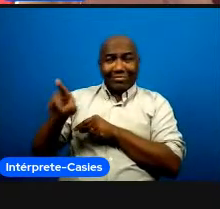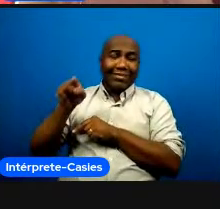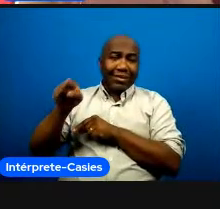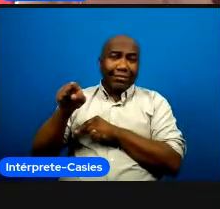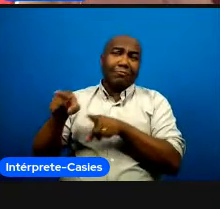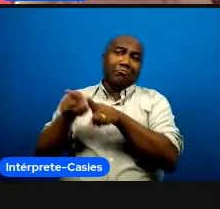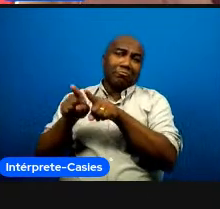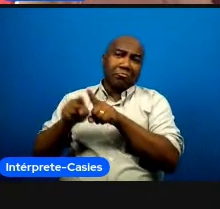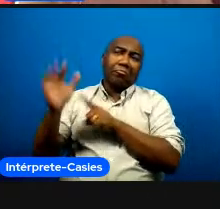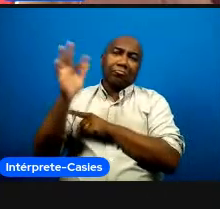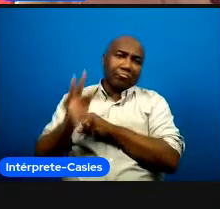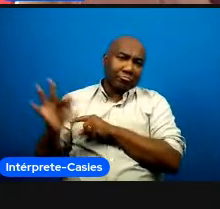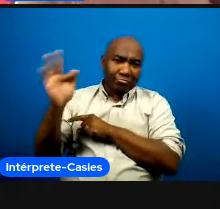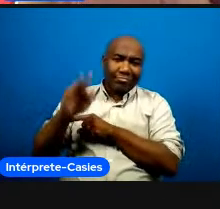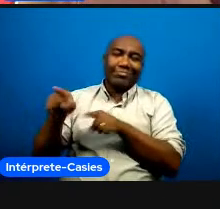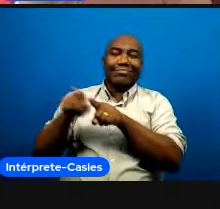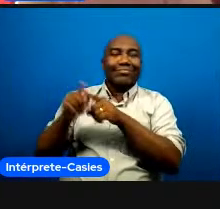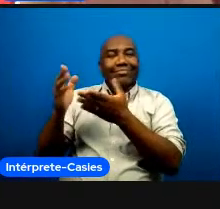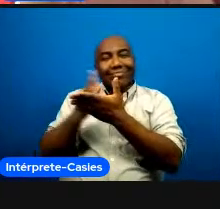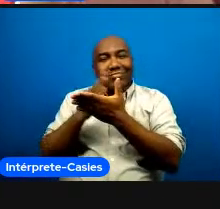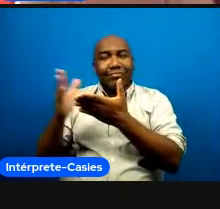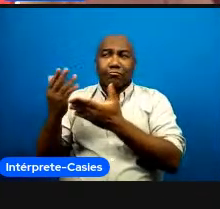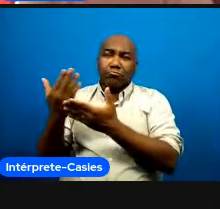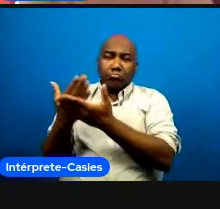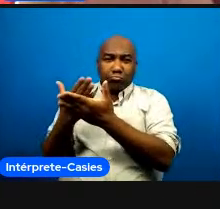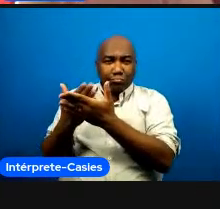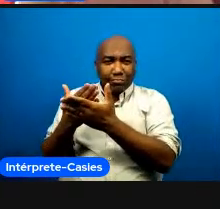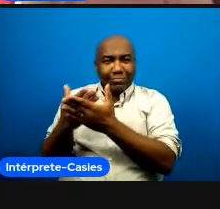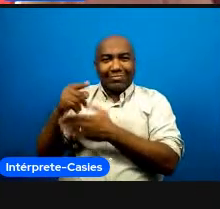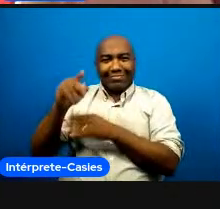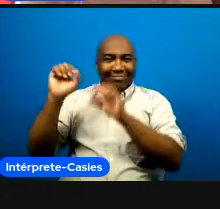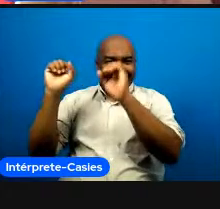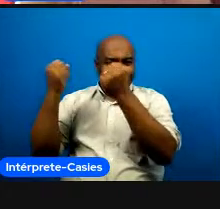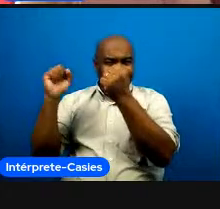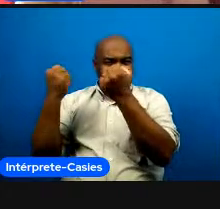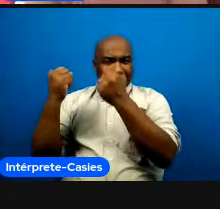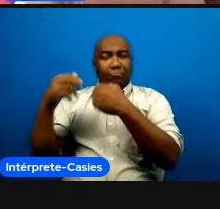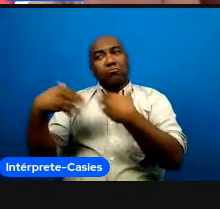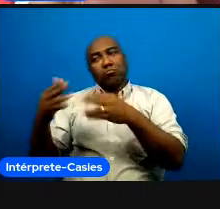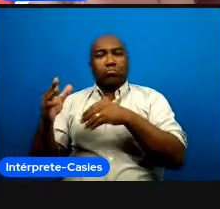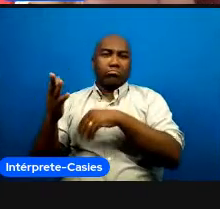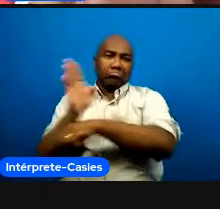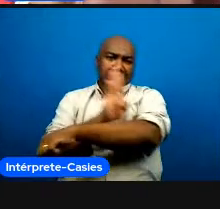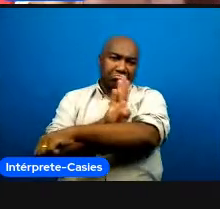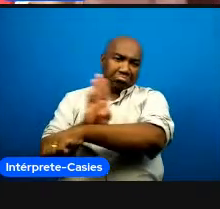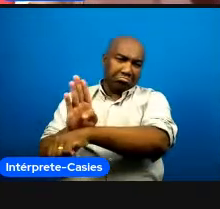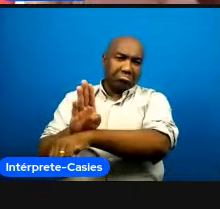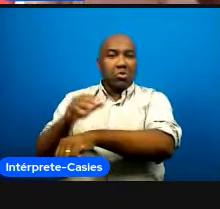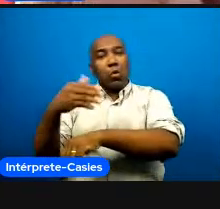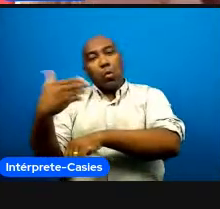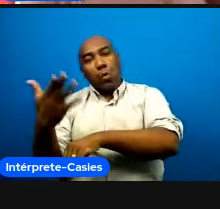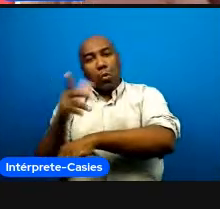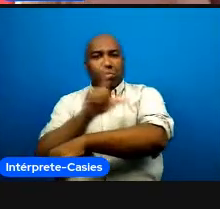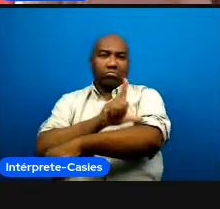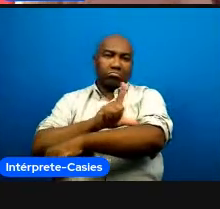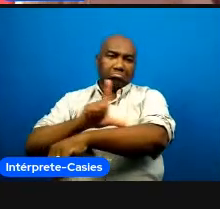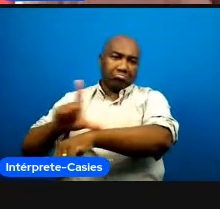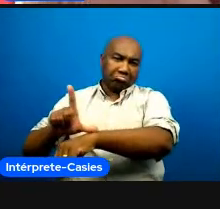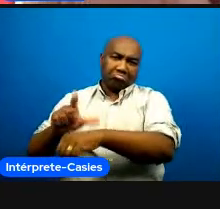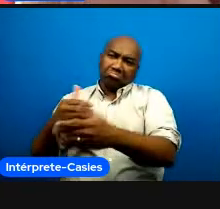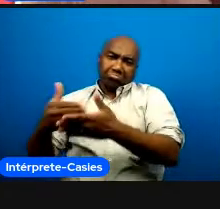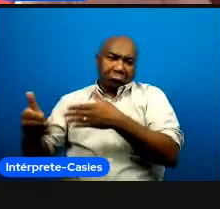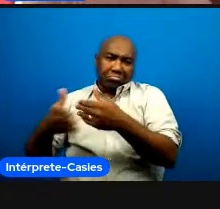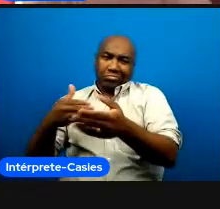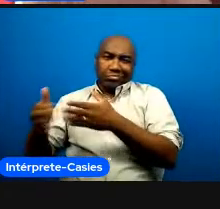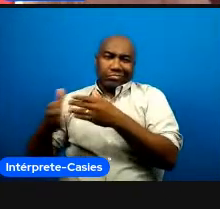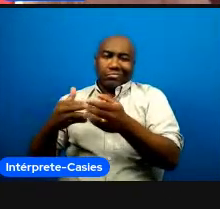destacado né pensa aí na graduação de vocês em educação física seja o bacharelado ou a licenciatura ou mesmo cursos que vocês tenham feito